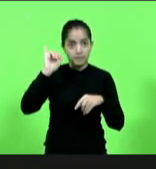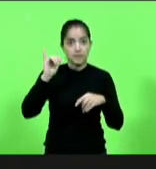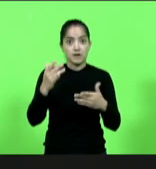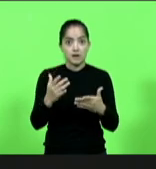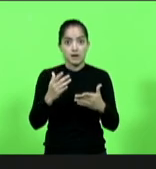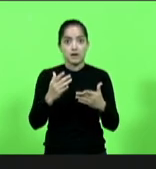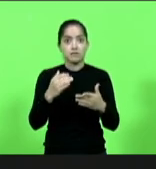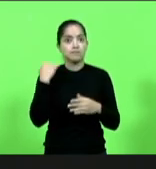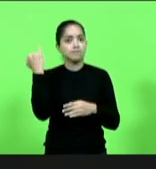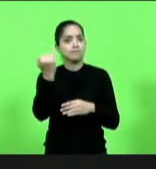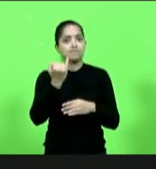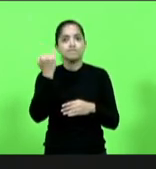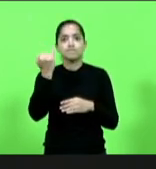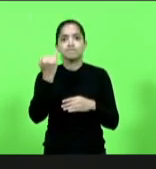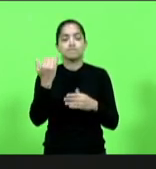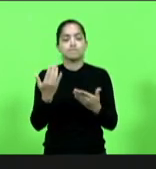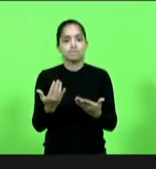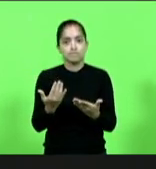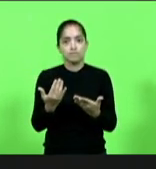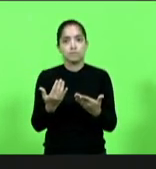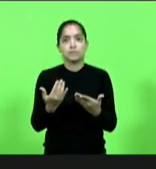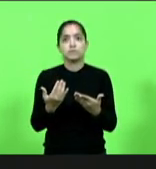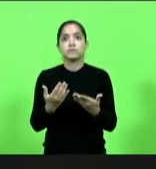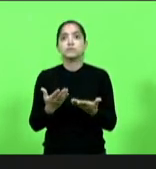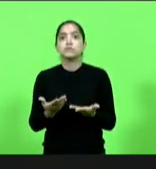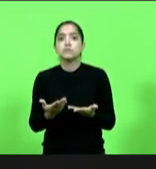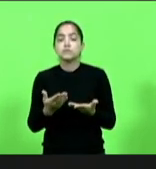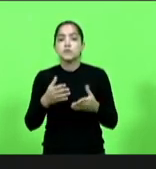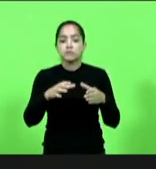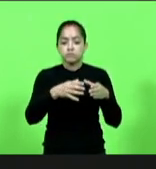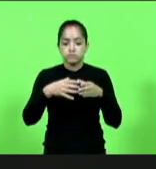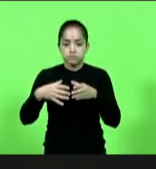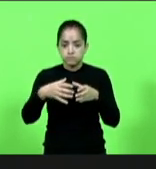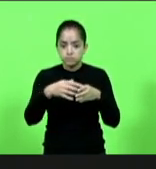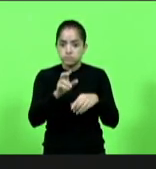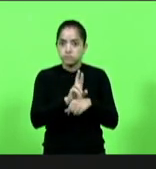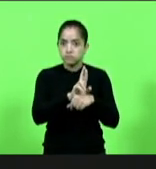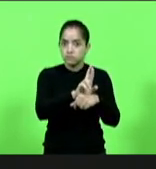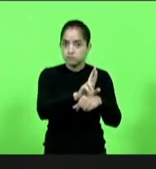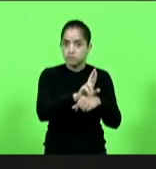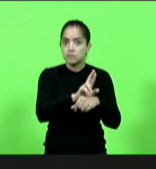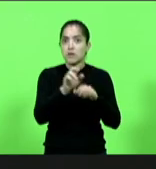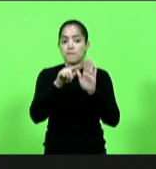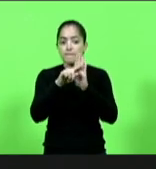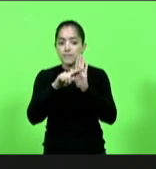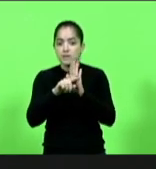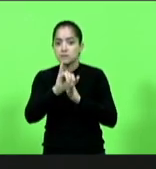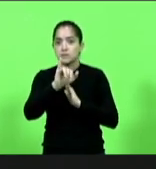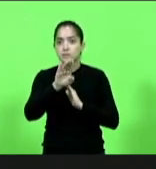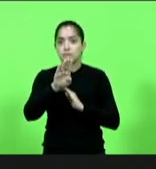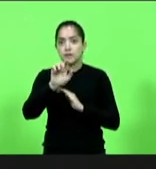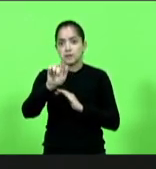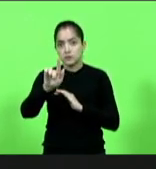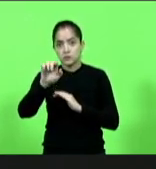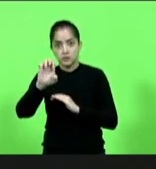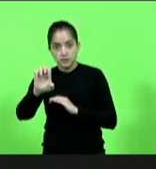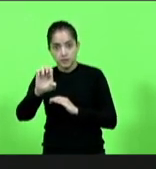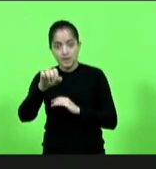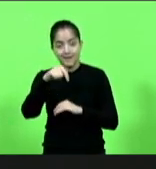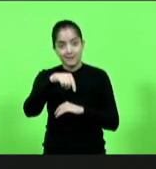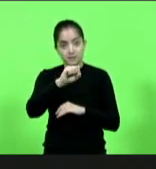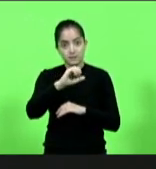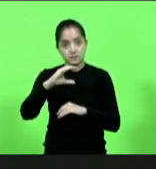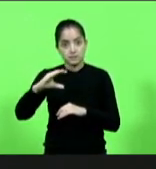como todos nós sabemos. O documento das entidades representativas do setor mostra pesquisas do IBGE indicando que Santa Catarina